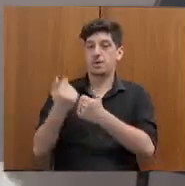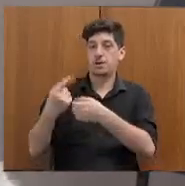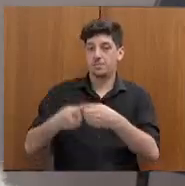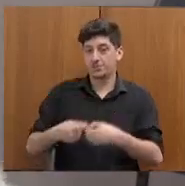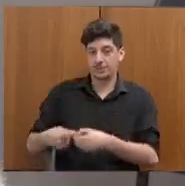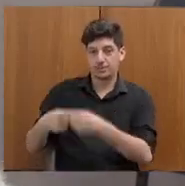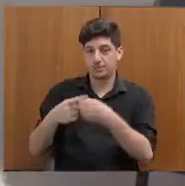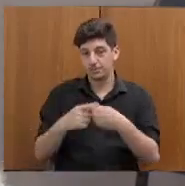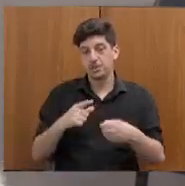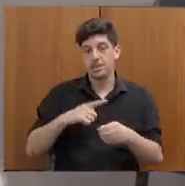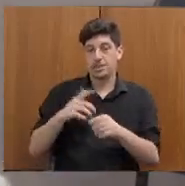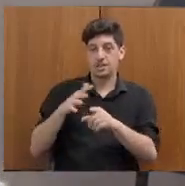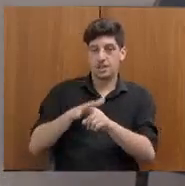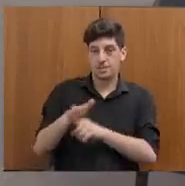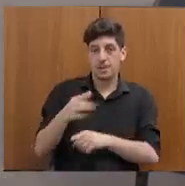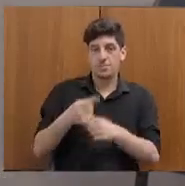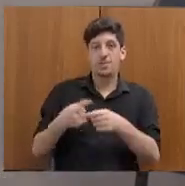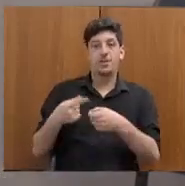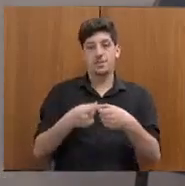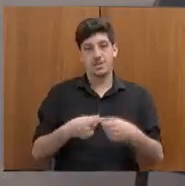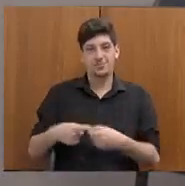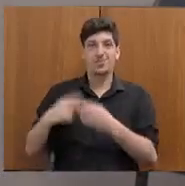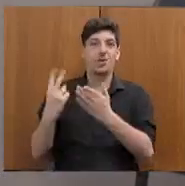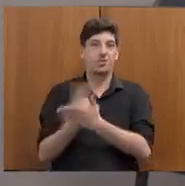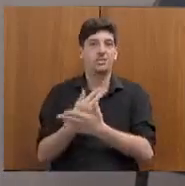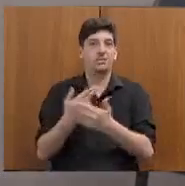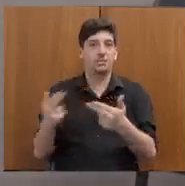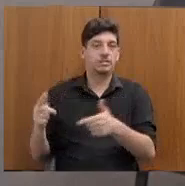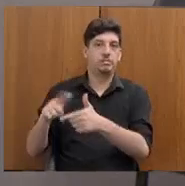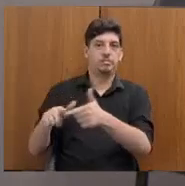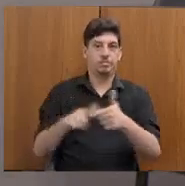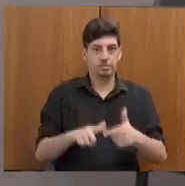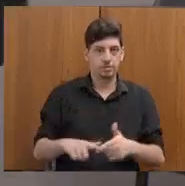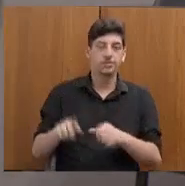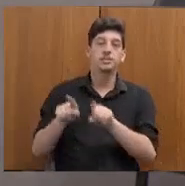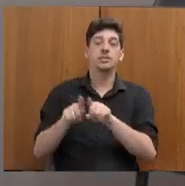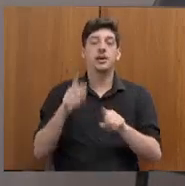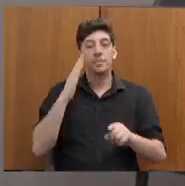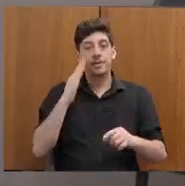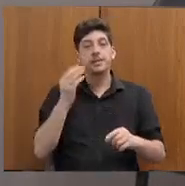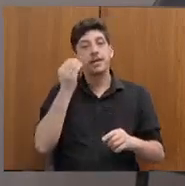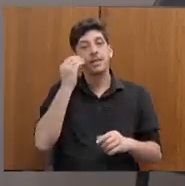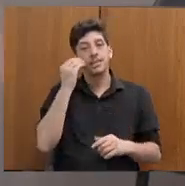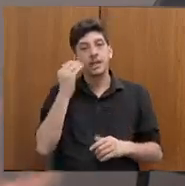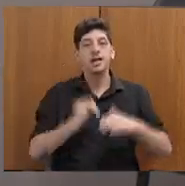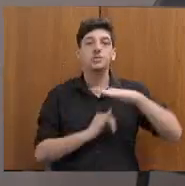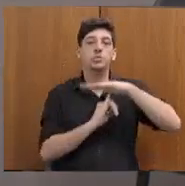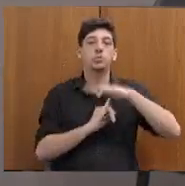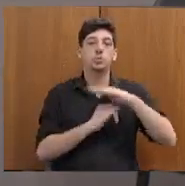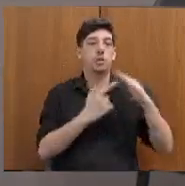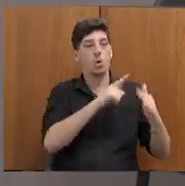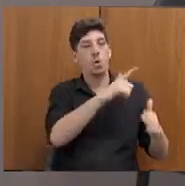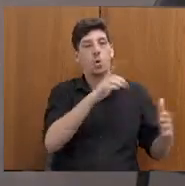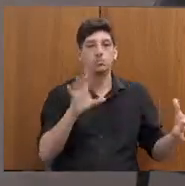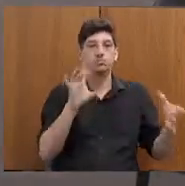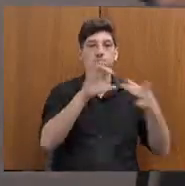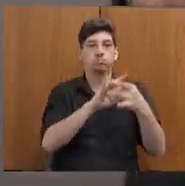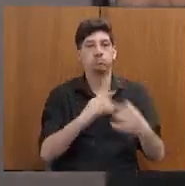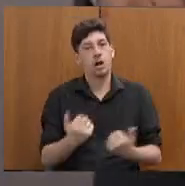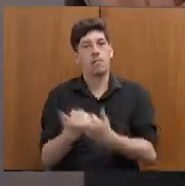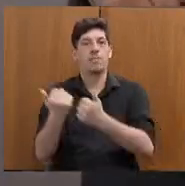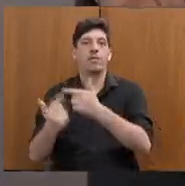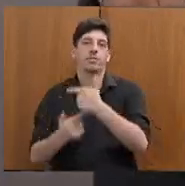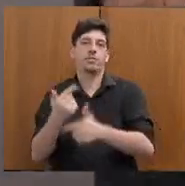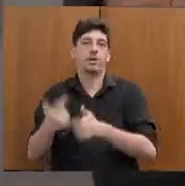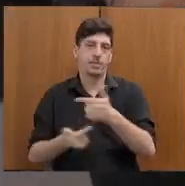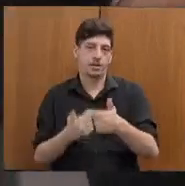essa demanda, porque é lá no município que acontece, e articulação com os outros ossos para enfrentamento do trabalho escravo e para apoio a esses trabalhadores. Então,